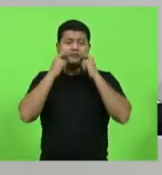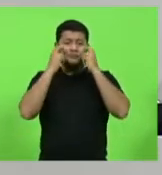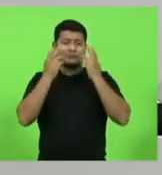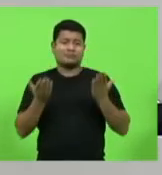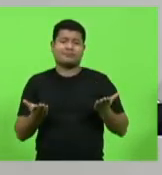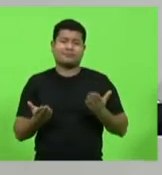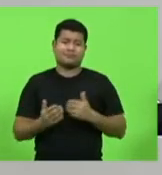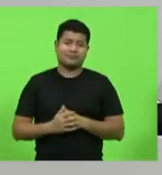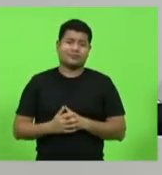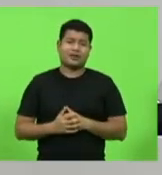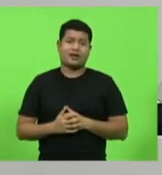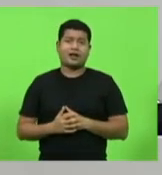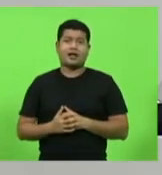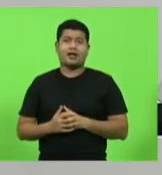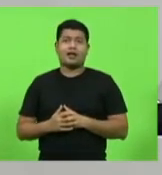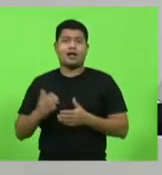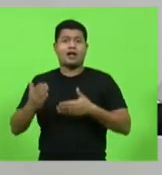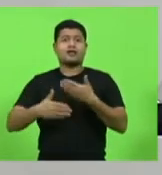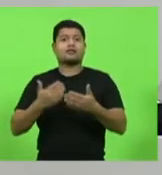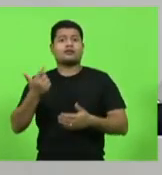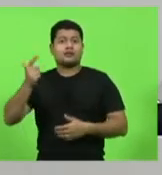aí me volta o creonte